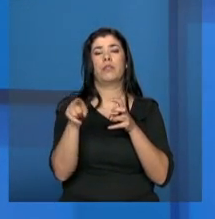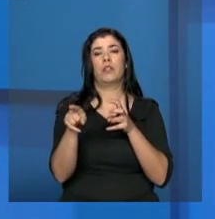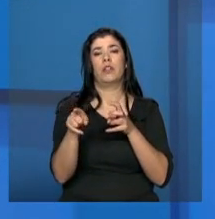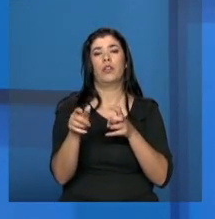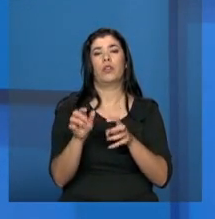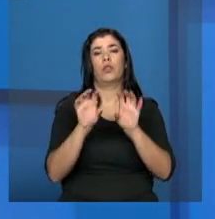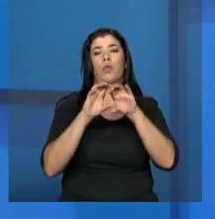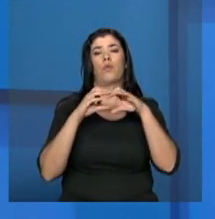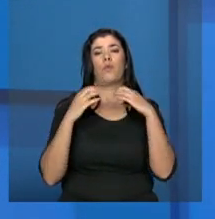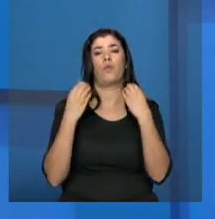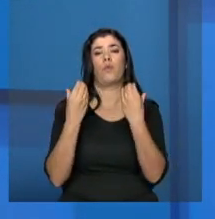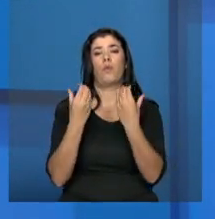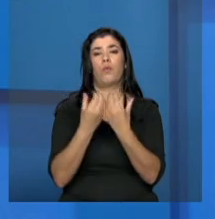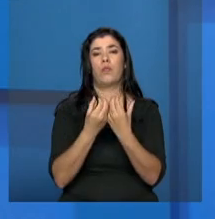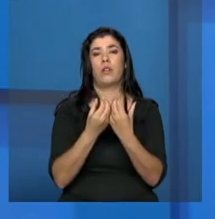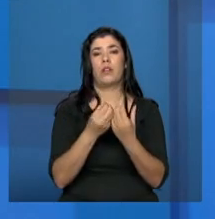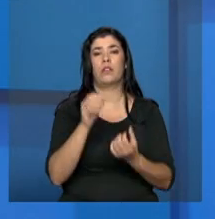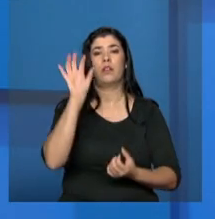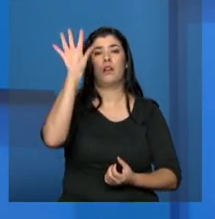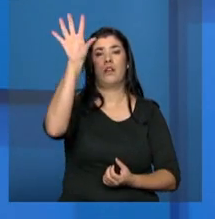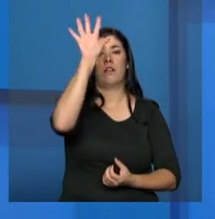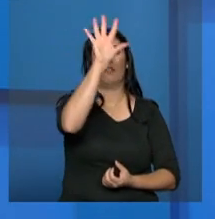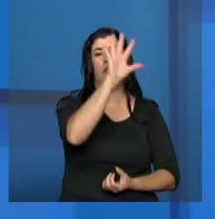nesta etapa.